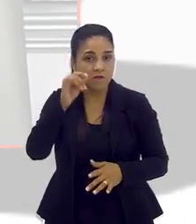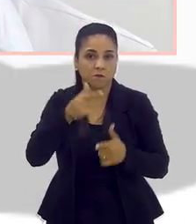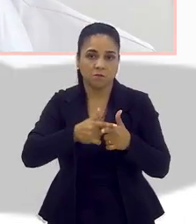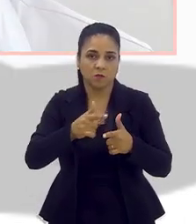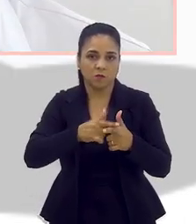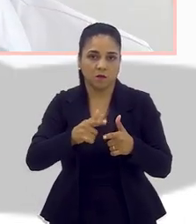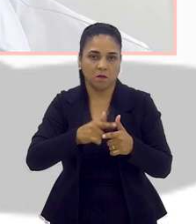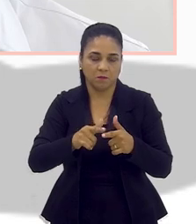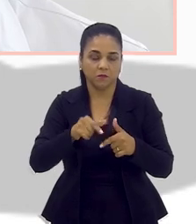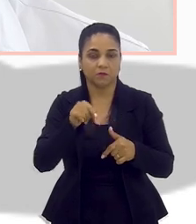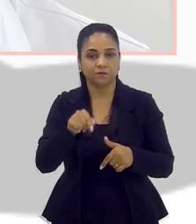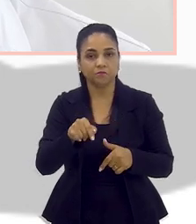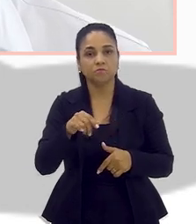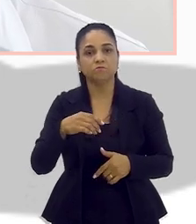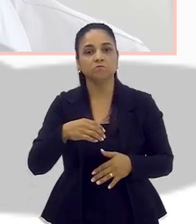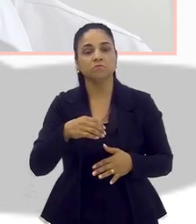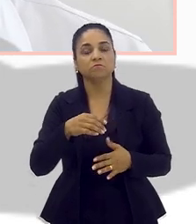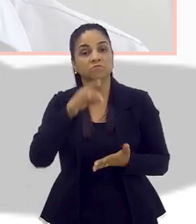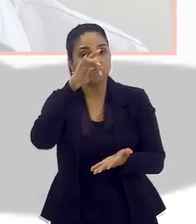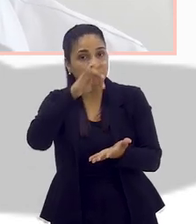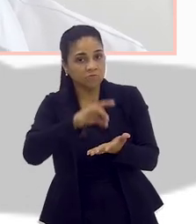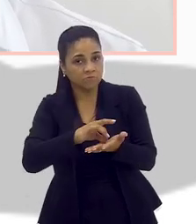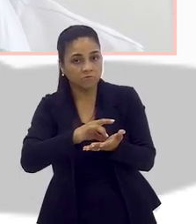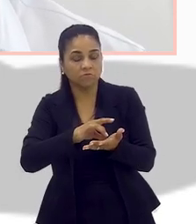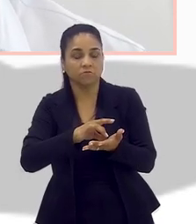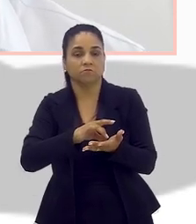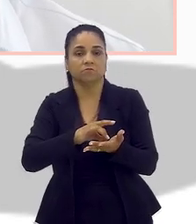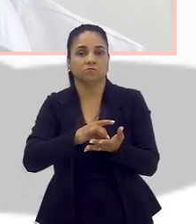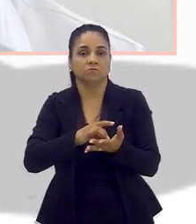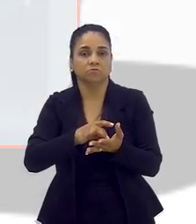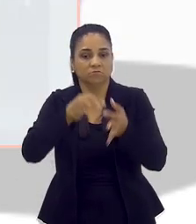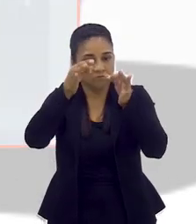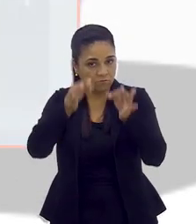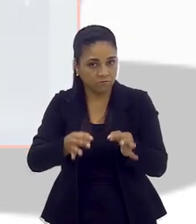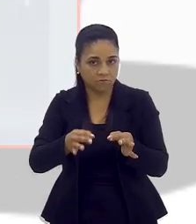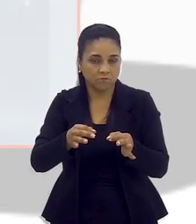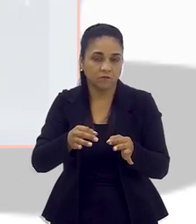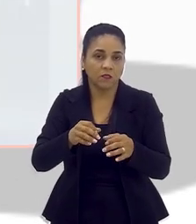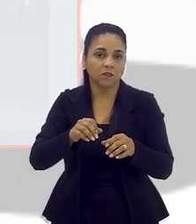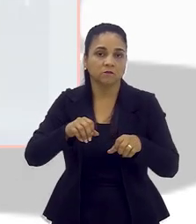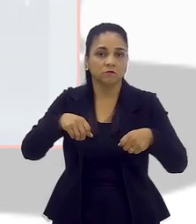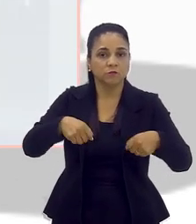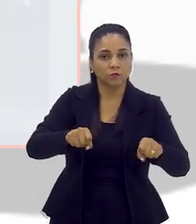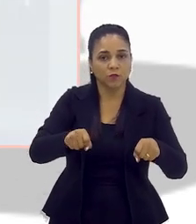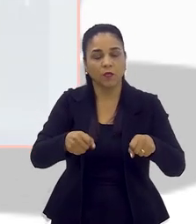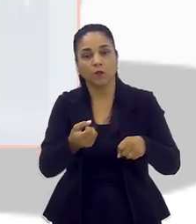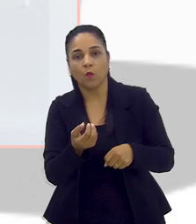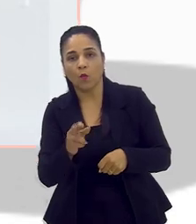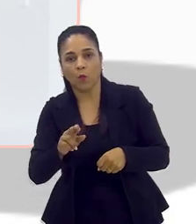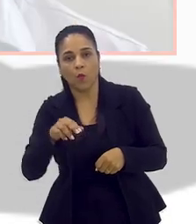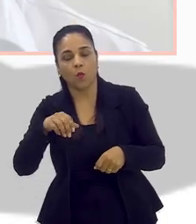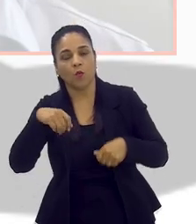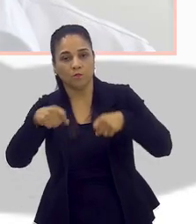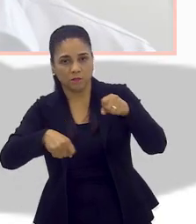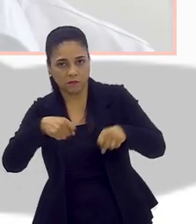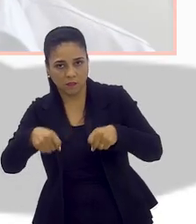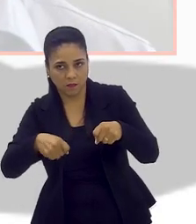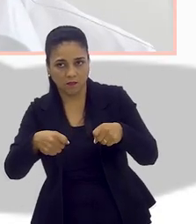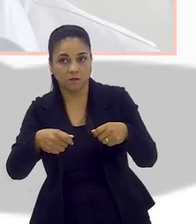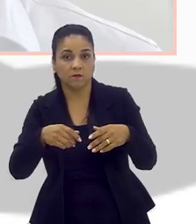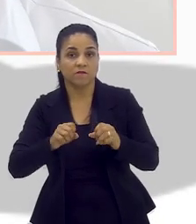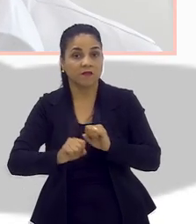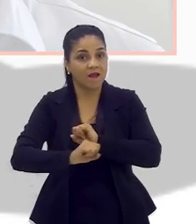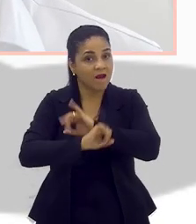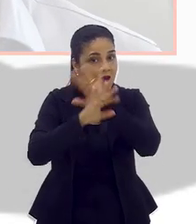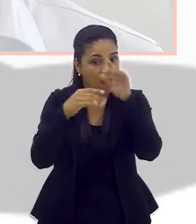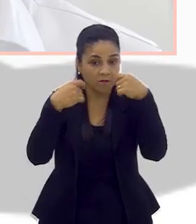consumidores. É, a partir do momento que tem lá essa mensagem para o usuário, também é uma proteção para esses entregadores. Isso, e